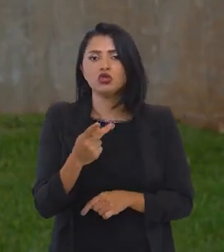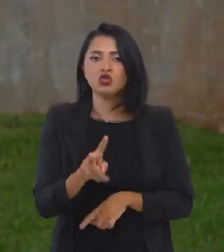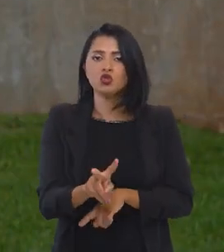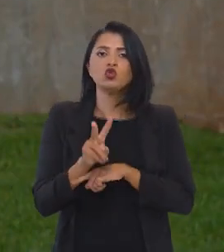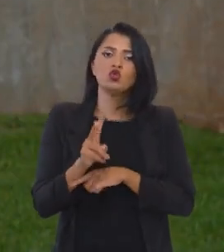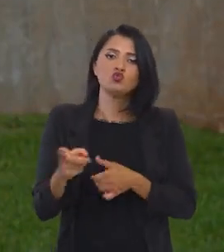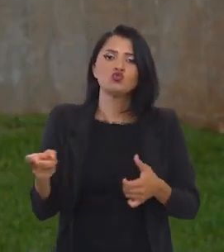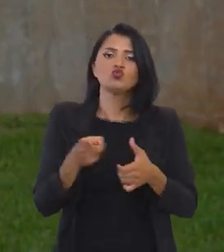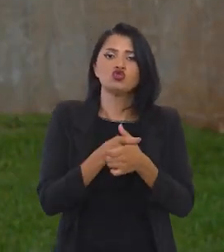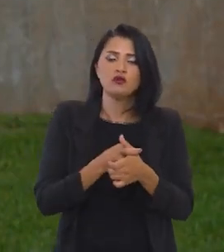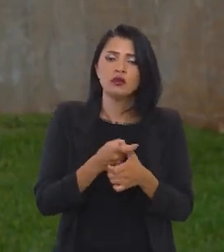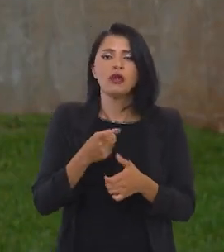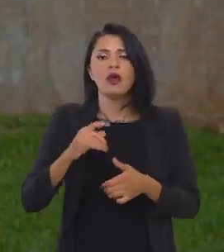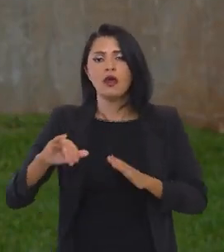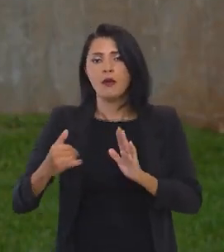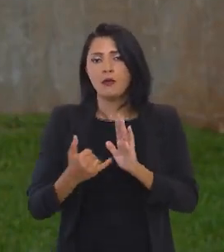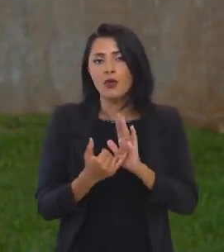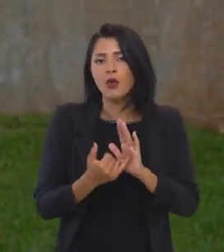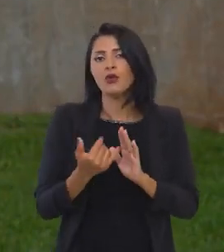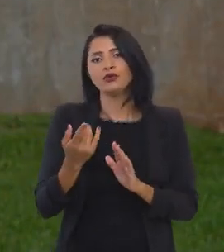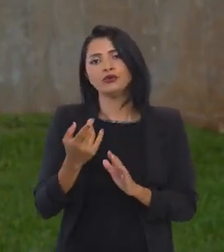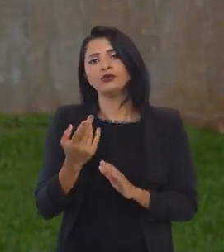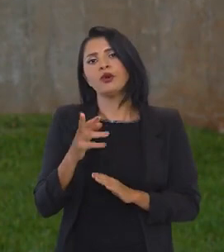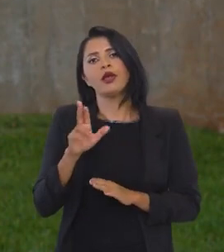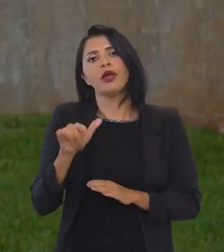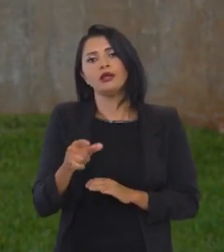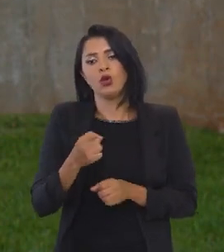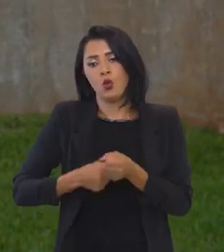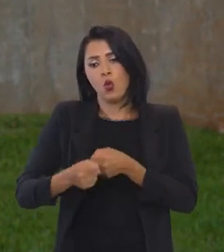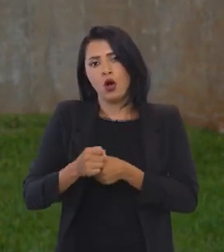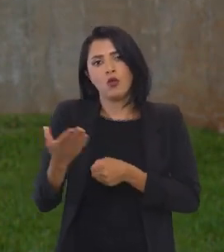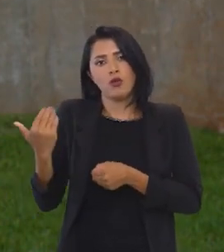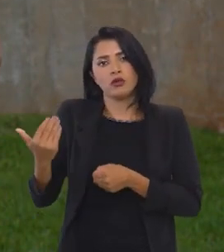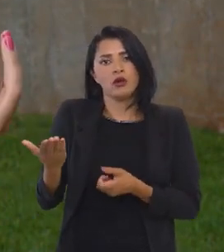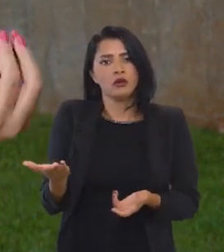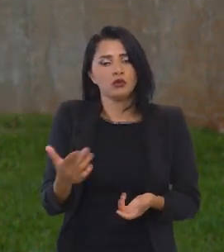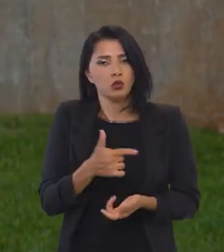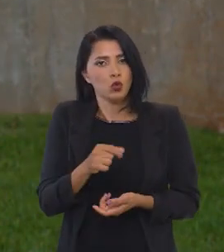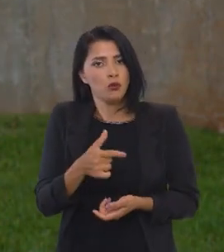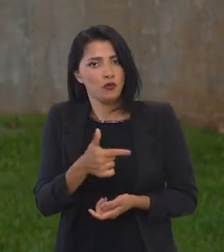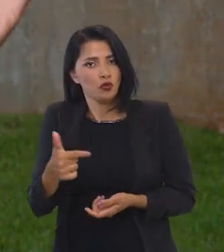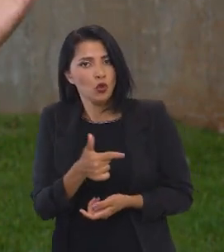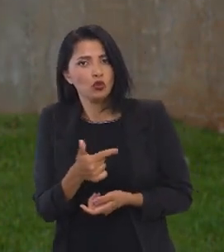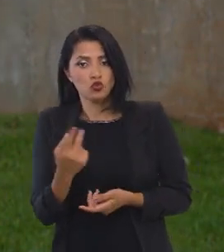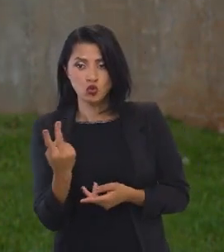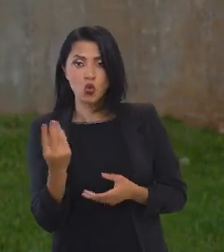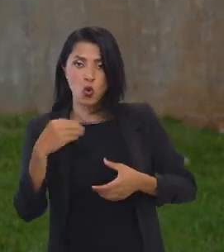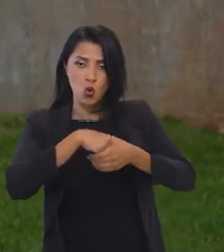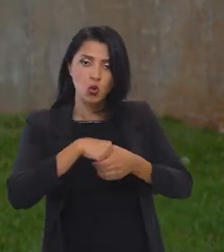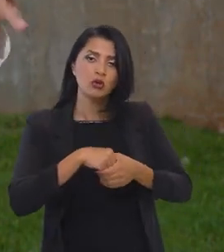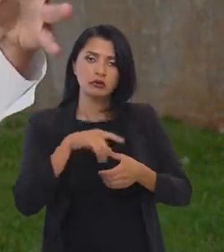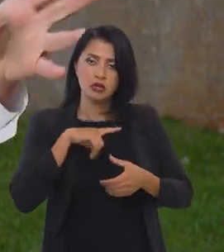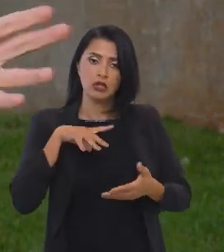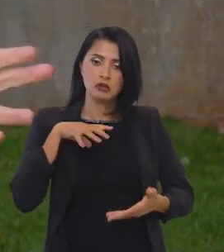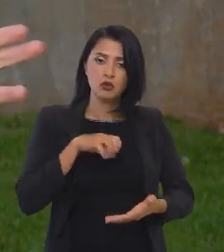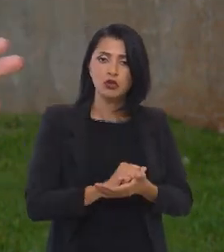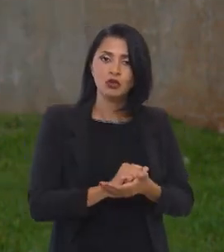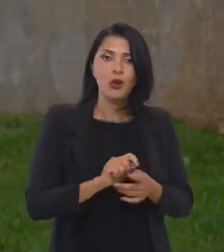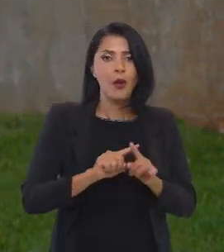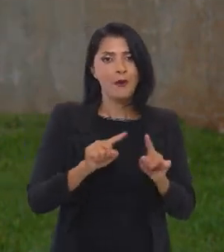e eu posso estar falando de um crédito Imposto de Renda à Pessoa Física do último ano. Os dois estão dentro desse